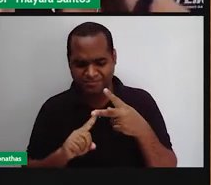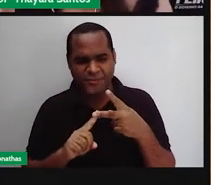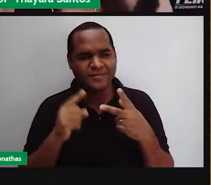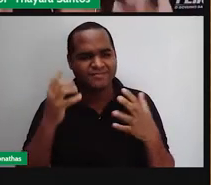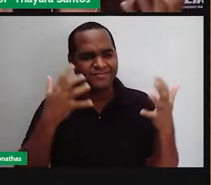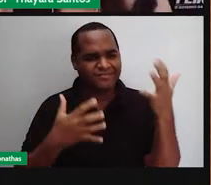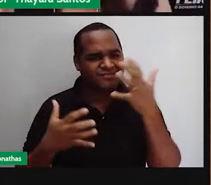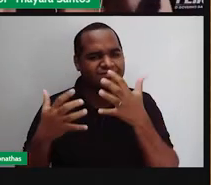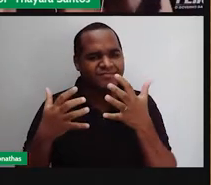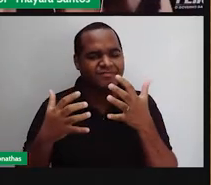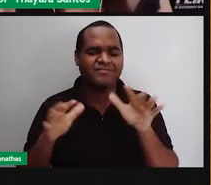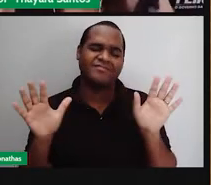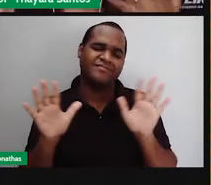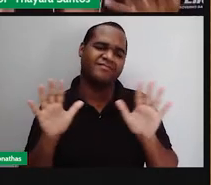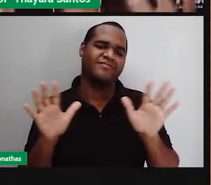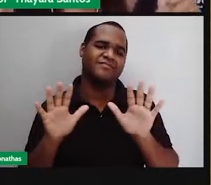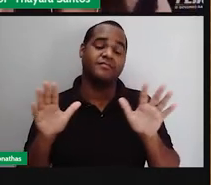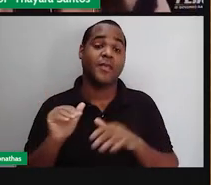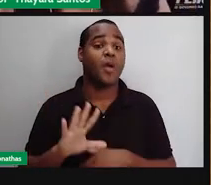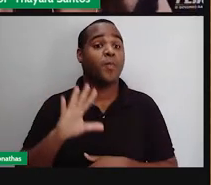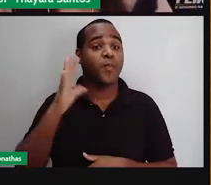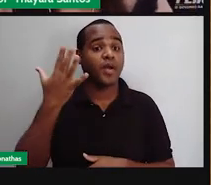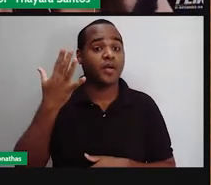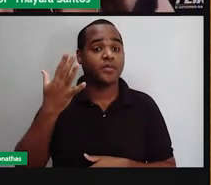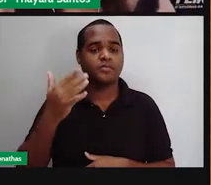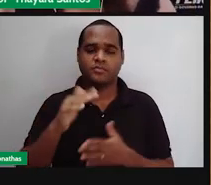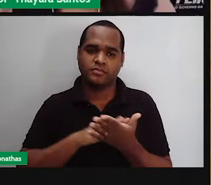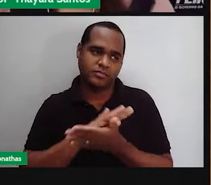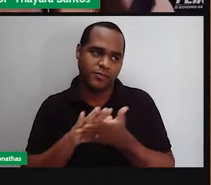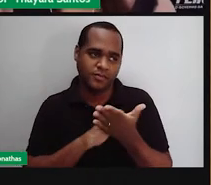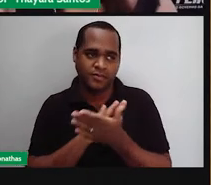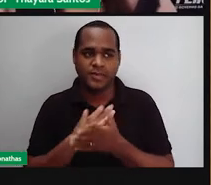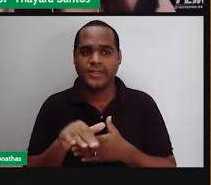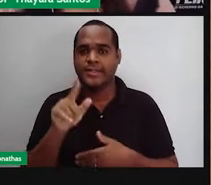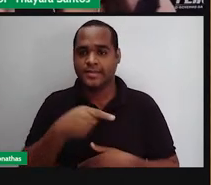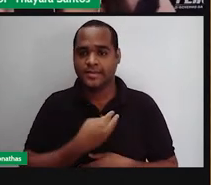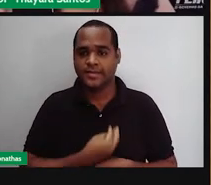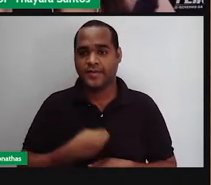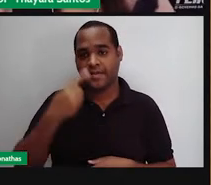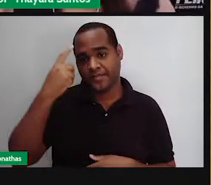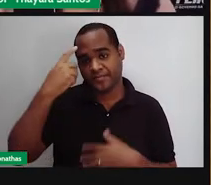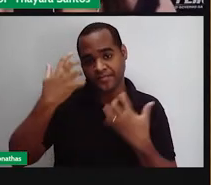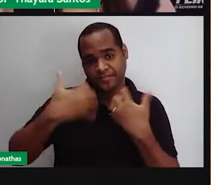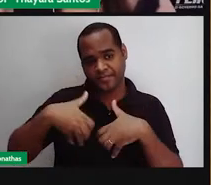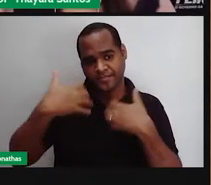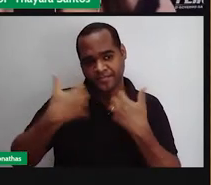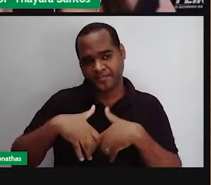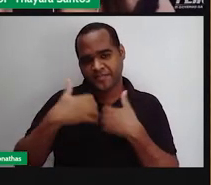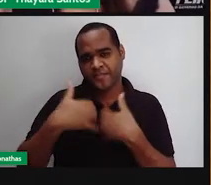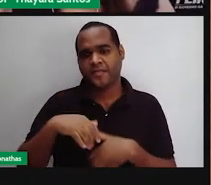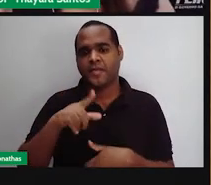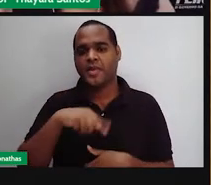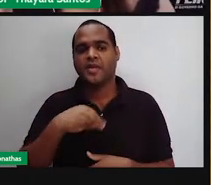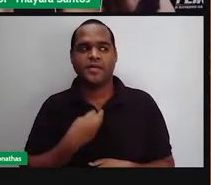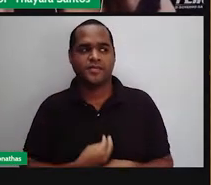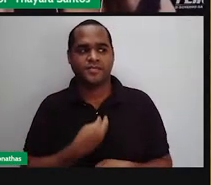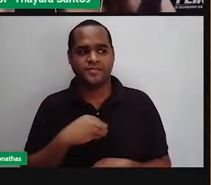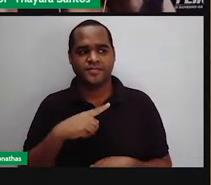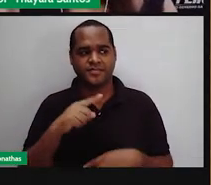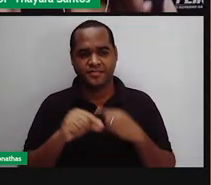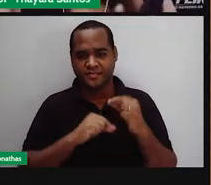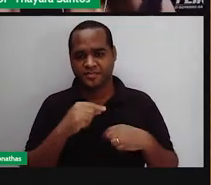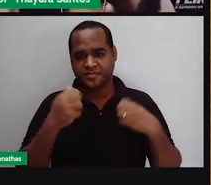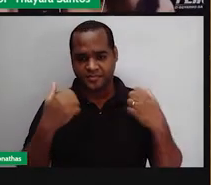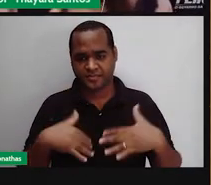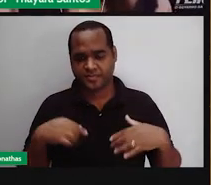Então, para que isso não aconteça, é o nosso cérebro que atua aí nessa questão. E outra coisa bem interessante,